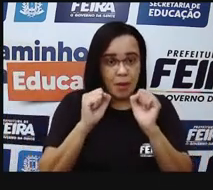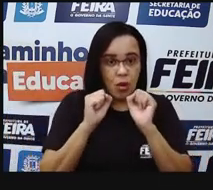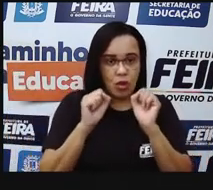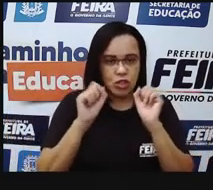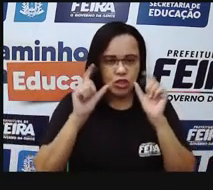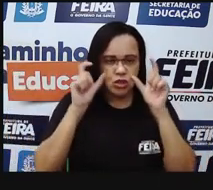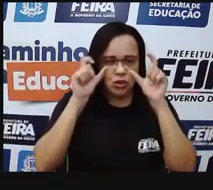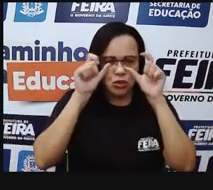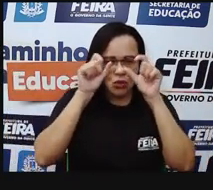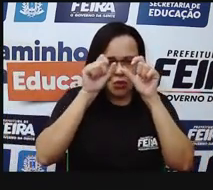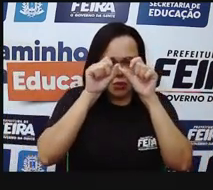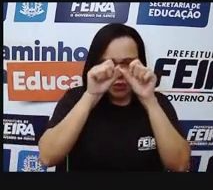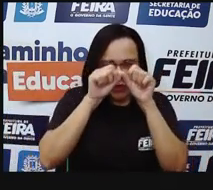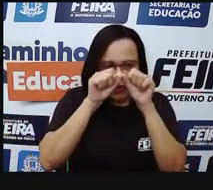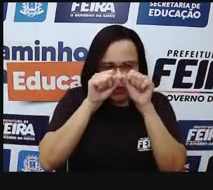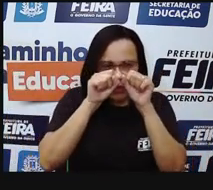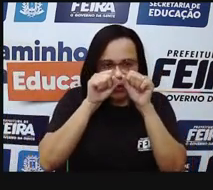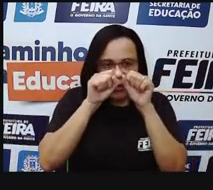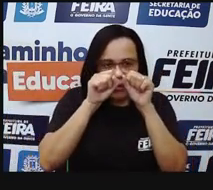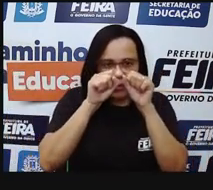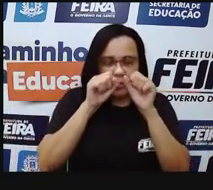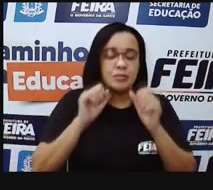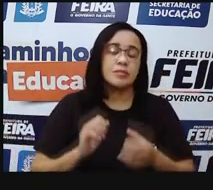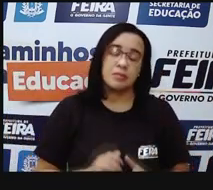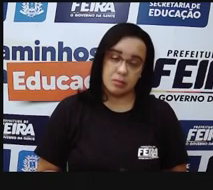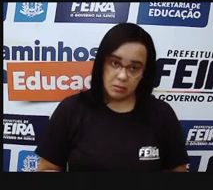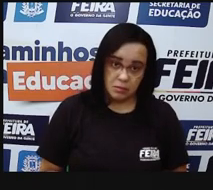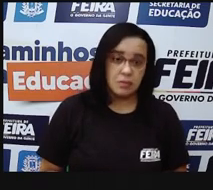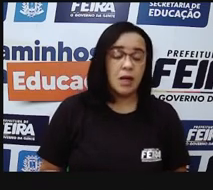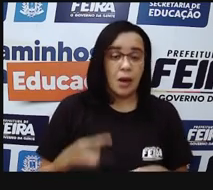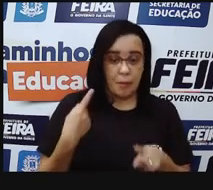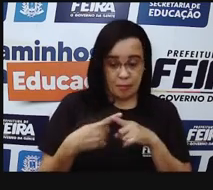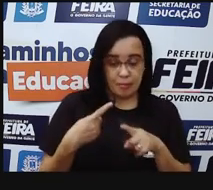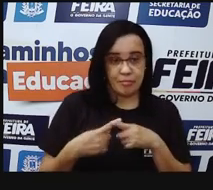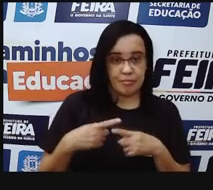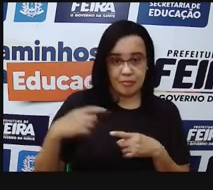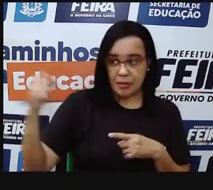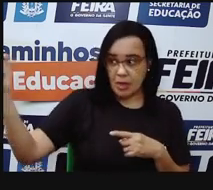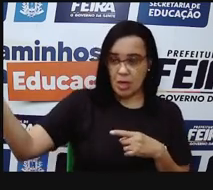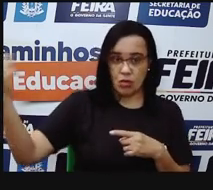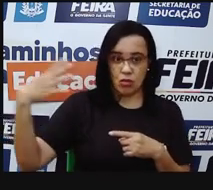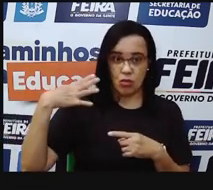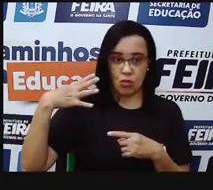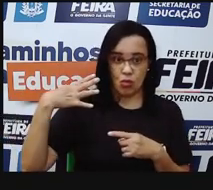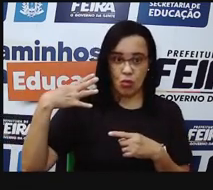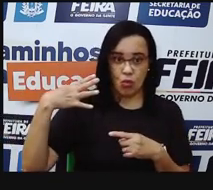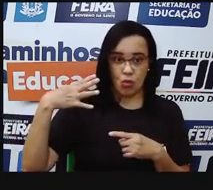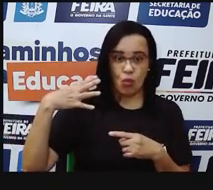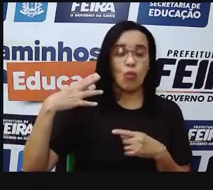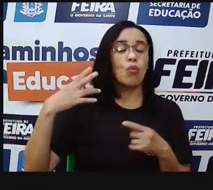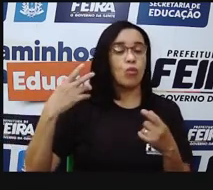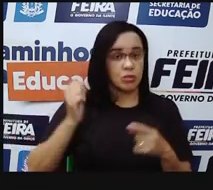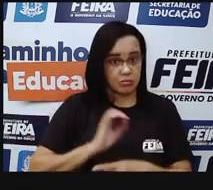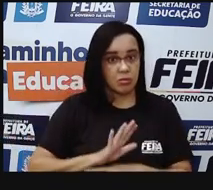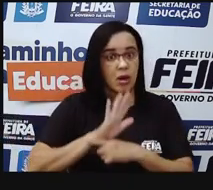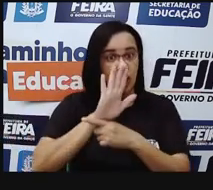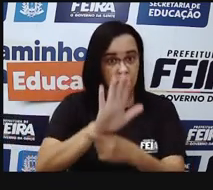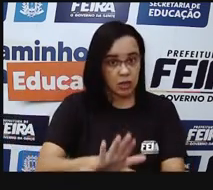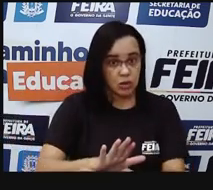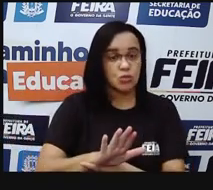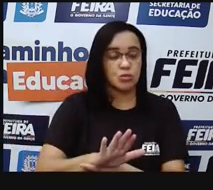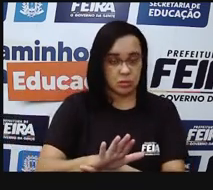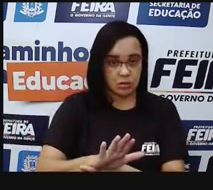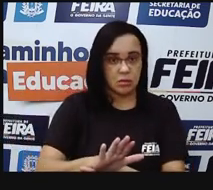esse pulmão, essa abertura pra aquele espaço? Porque já tem muita luz. então, a gente vai reculando a entrada e saída de